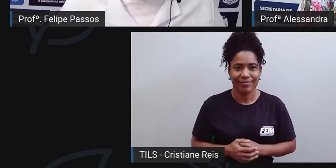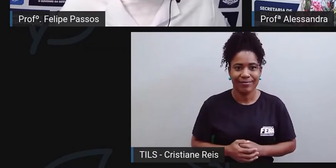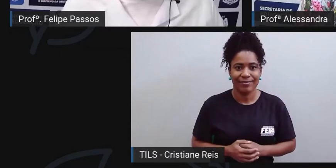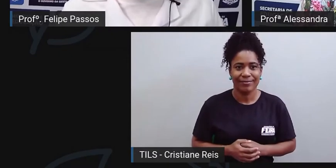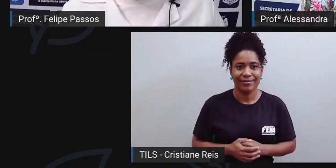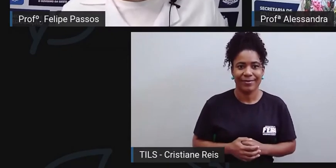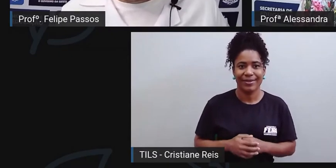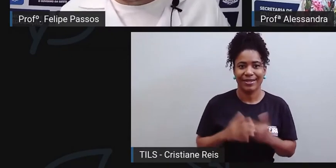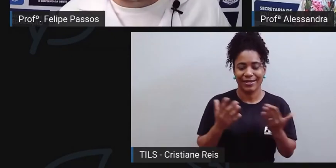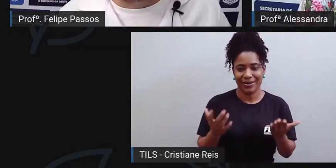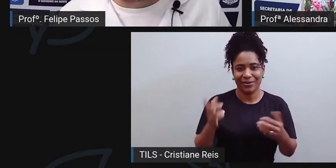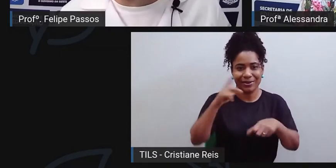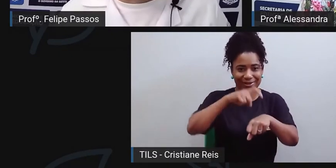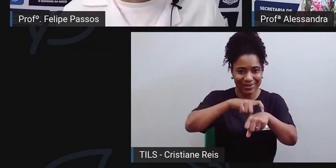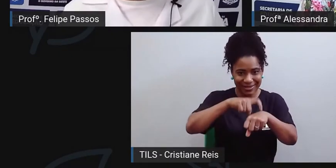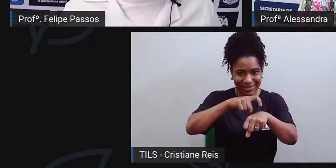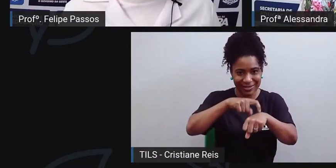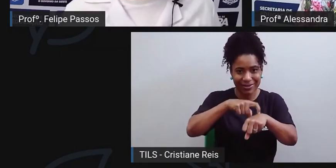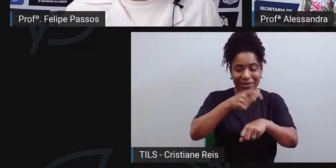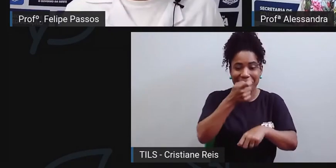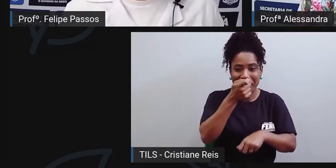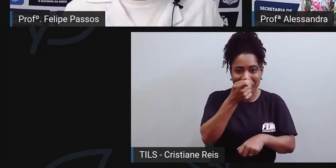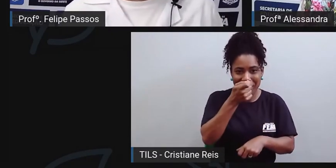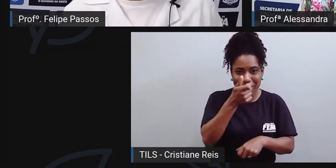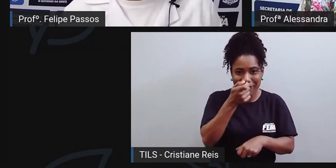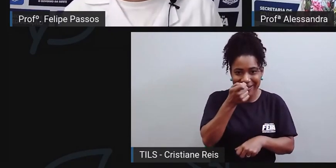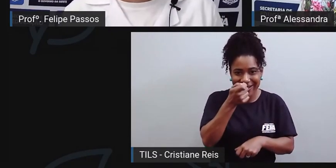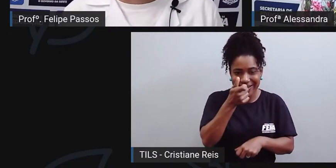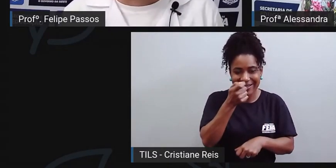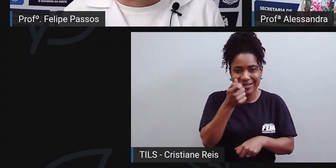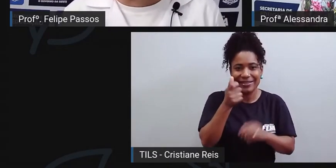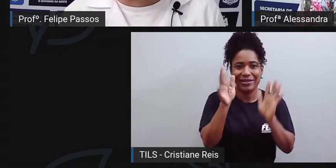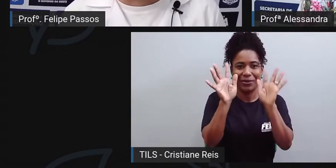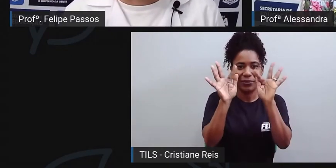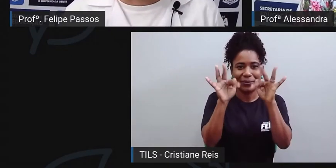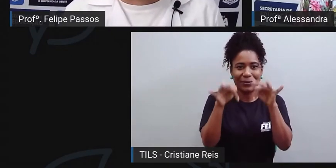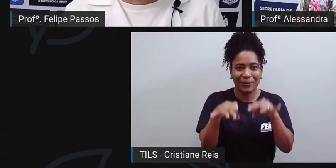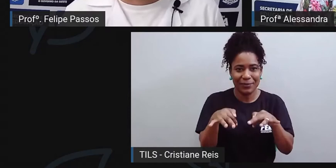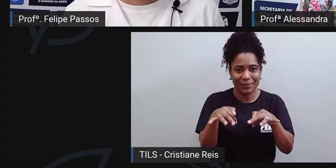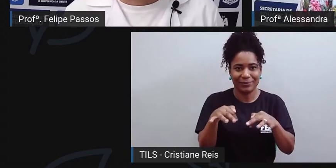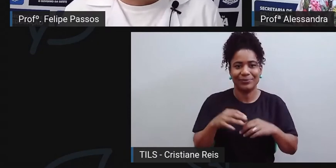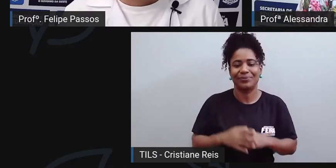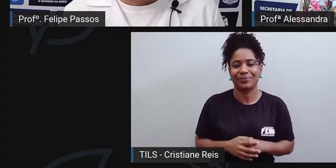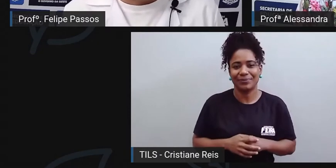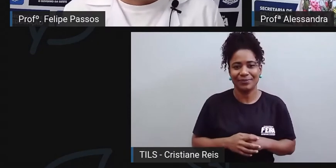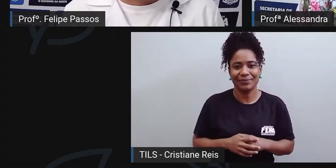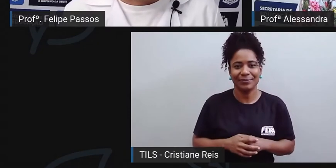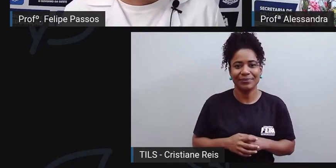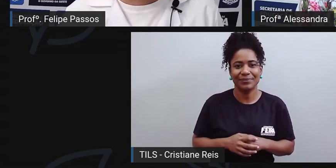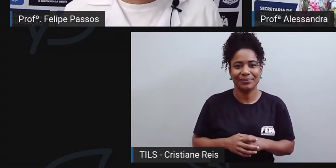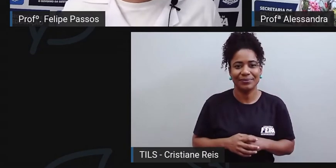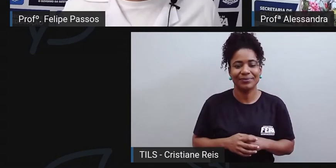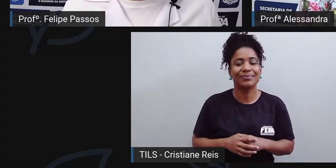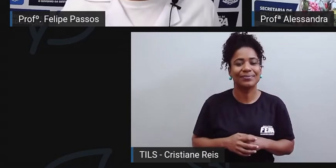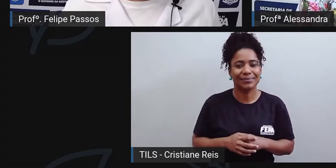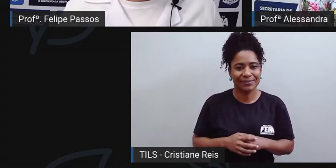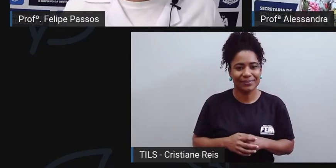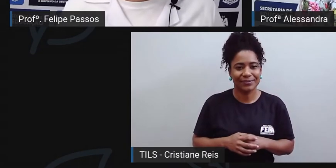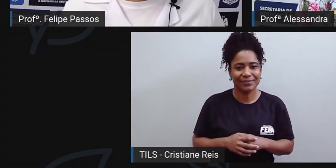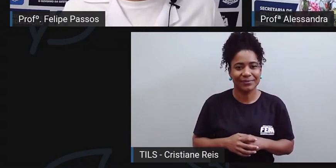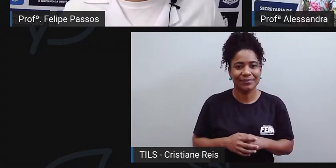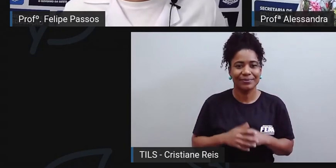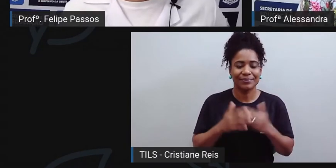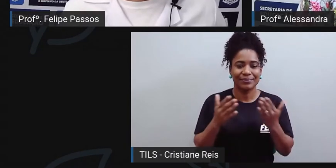quase acabando, infelizmente, a só tem esse tempo para fazer nossa conversa aqui, mas eu queria trazer para